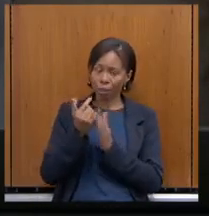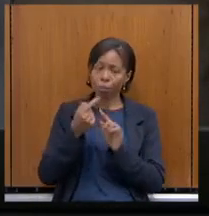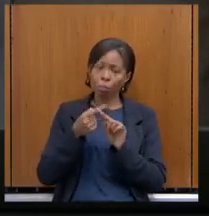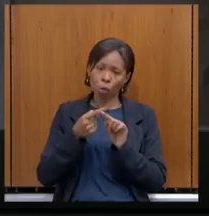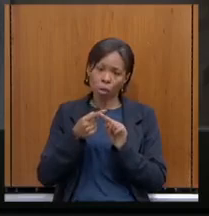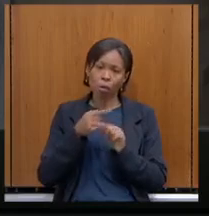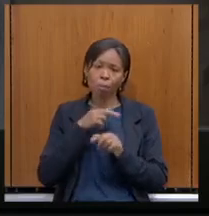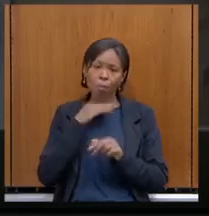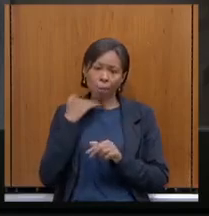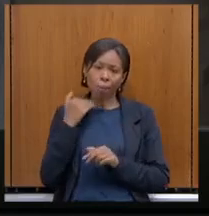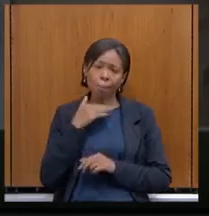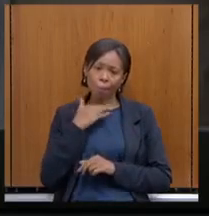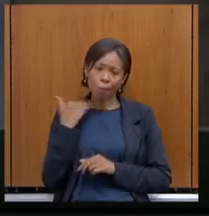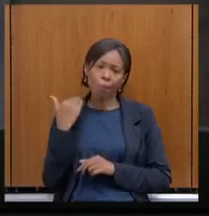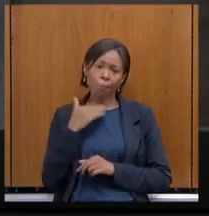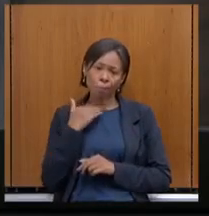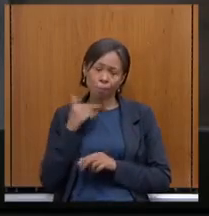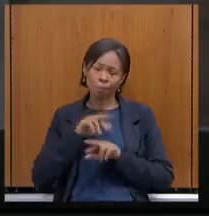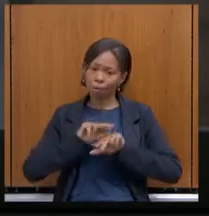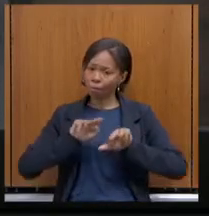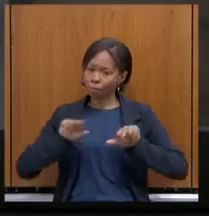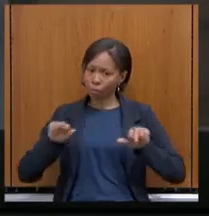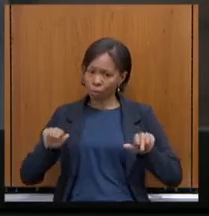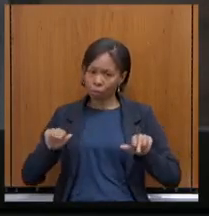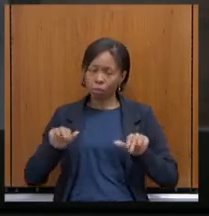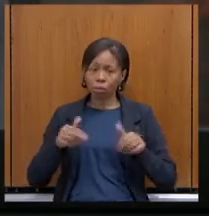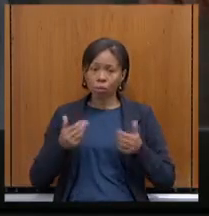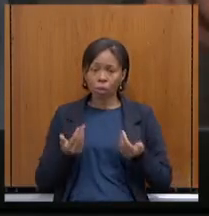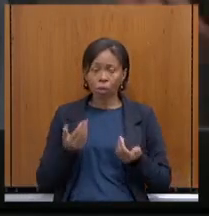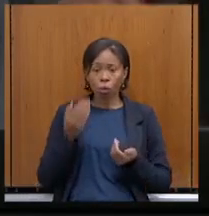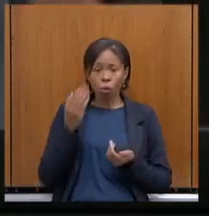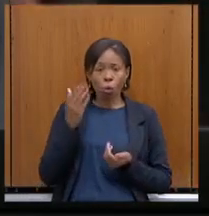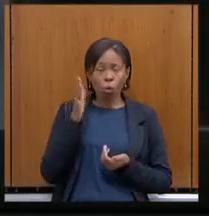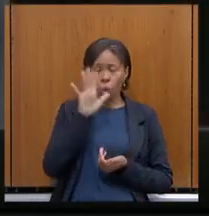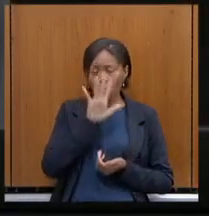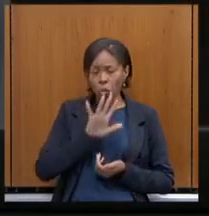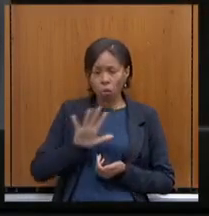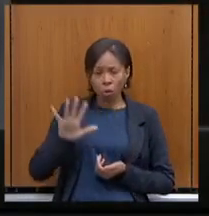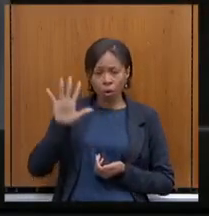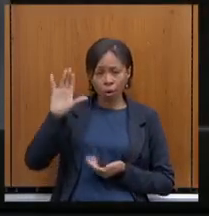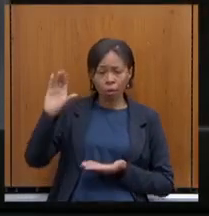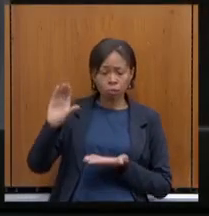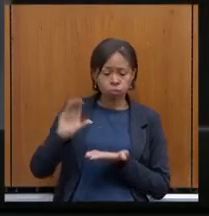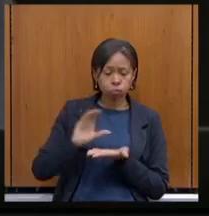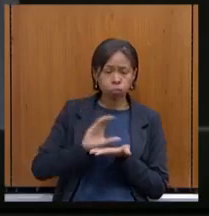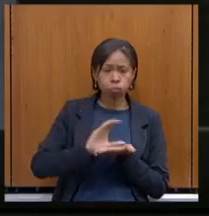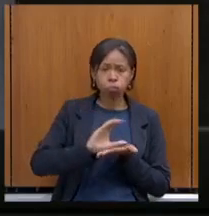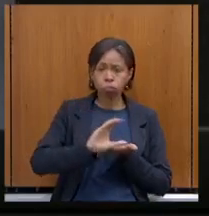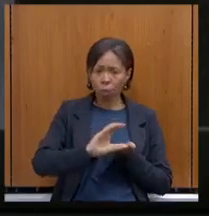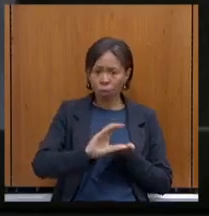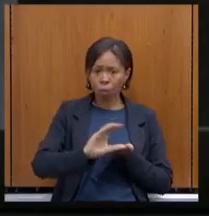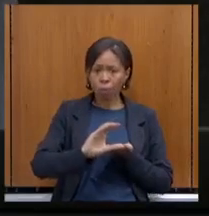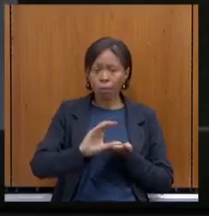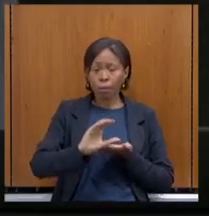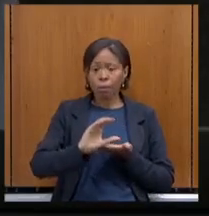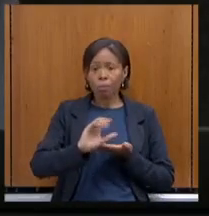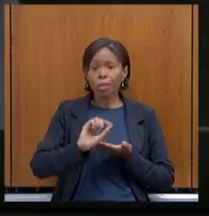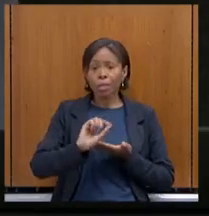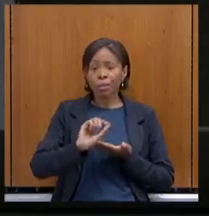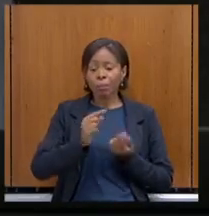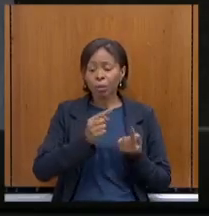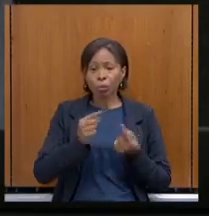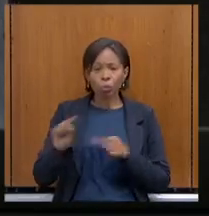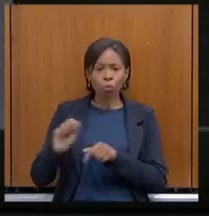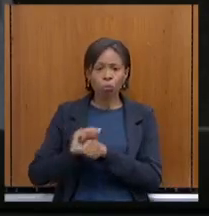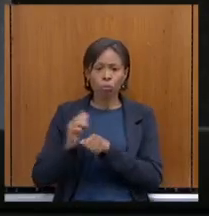o aporte da União em investimento para o combate à pandemia. Quer dizer, a União também investiu aqui